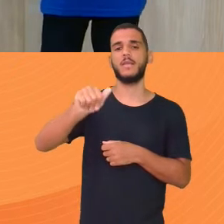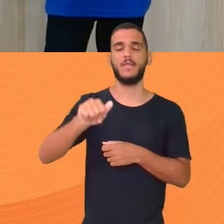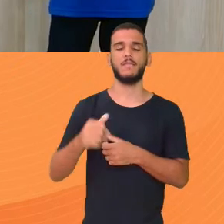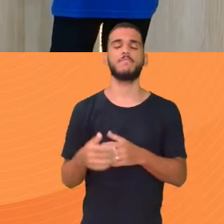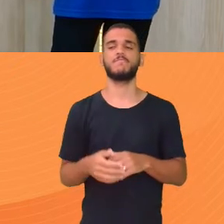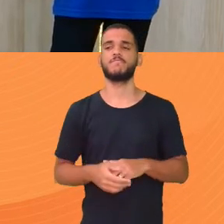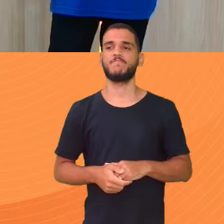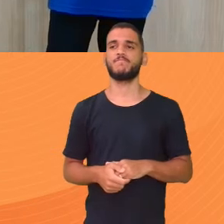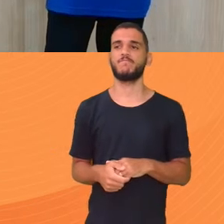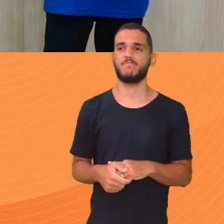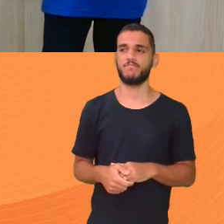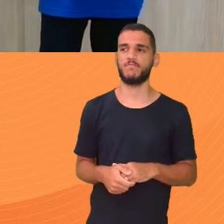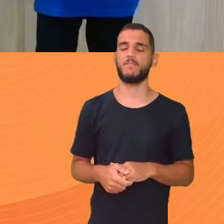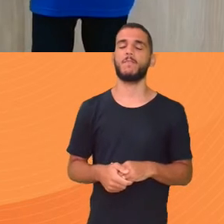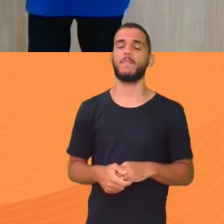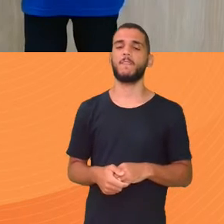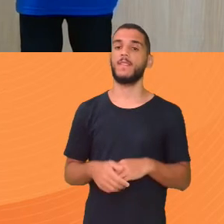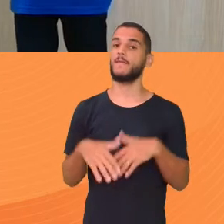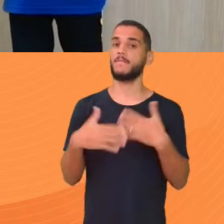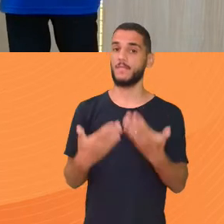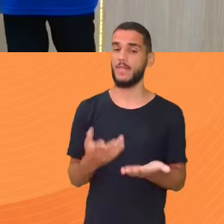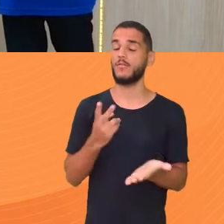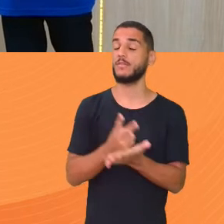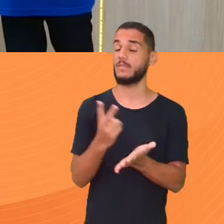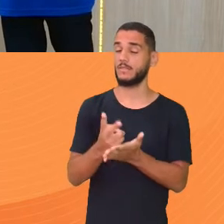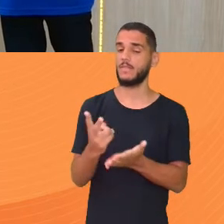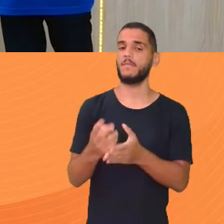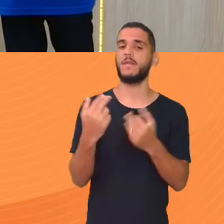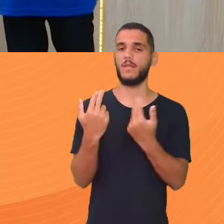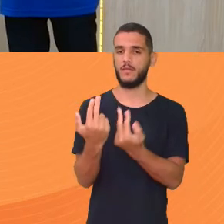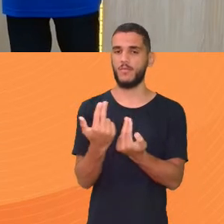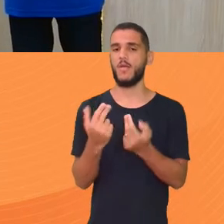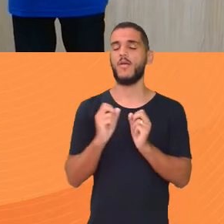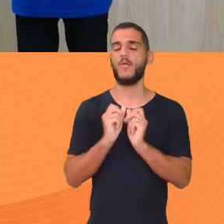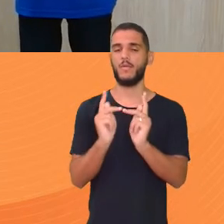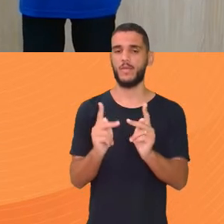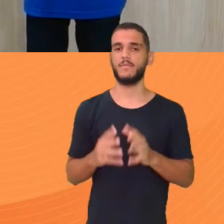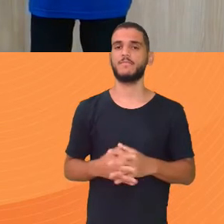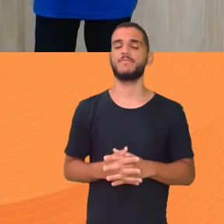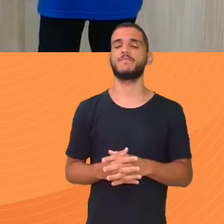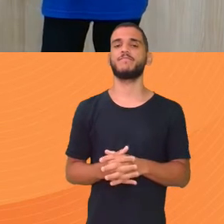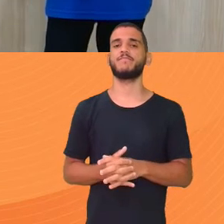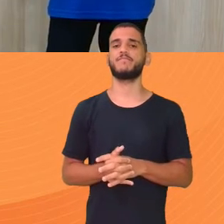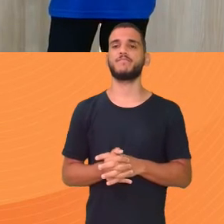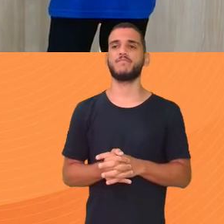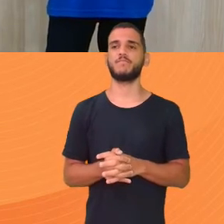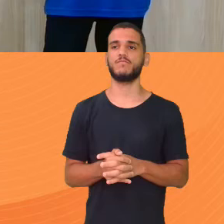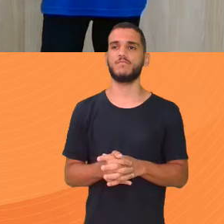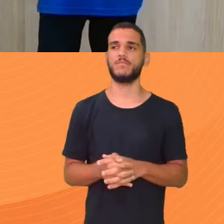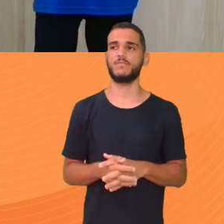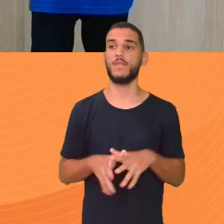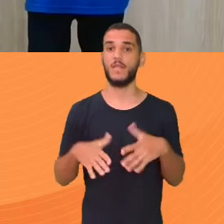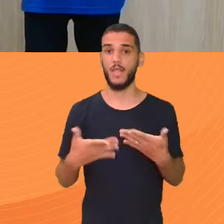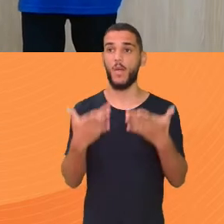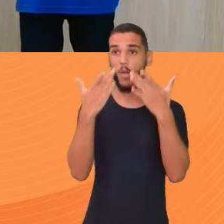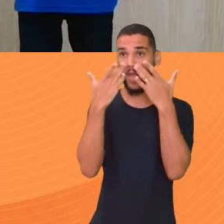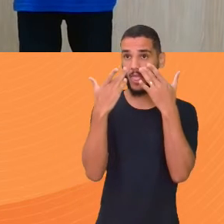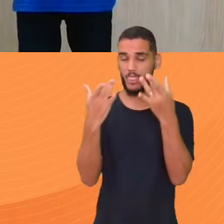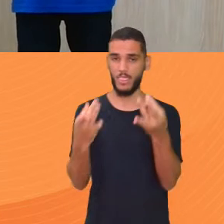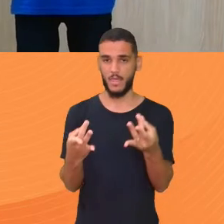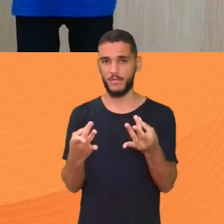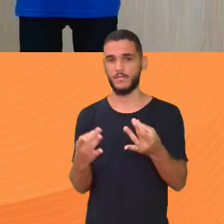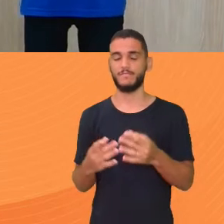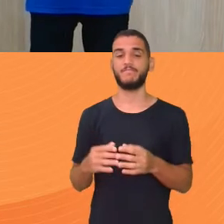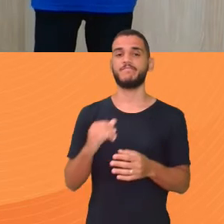Ele continua sendo 11,5 A mediana O gabarito Dessa questão Tá bom E aí fica atento A uma coisa